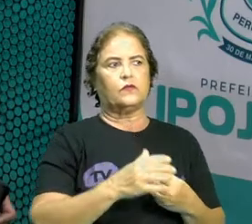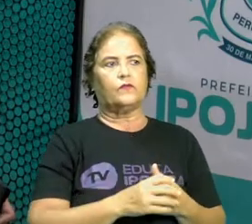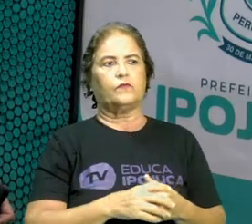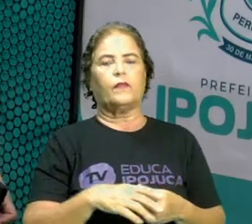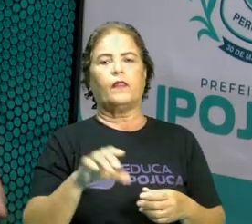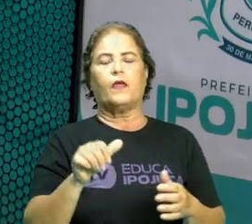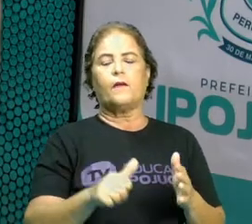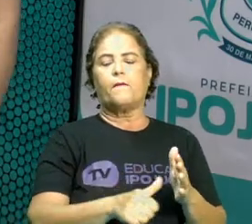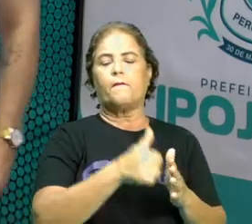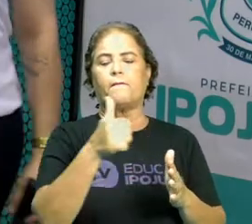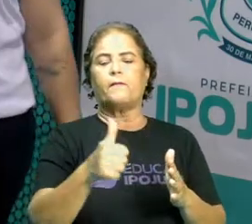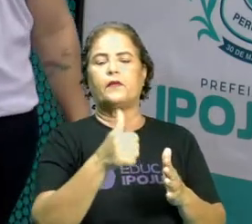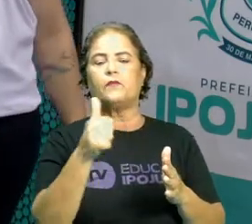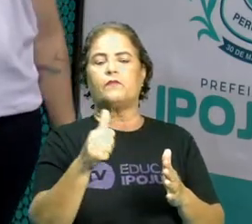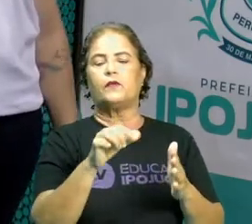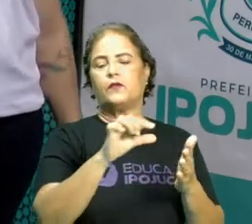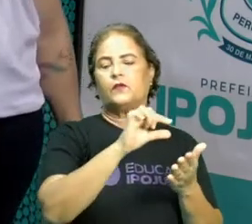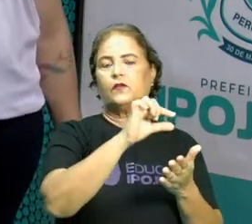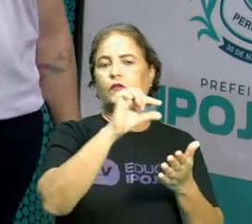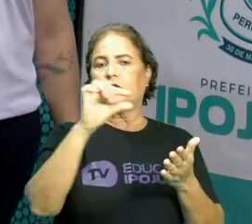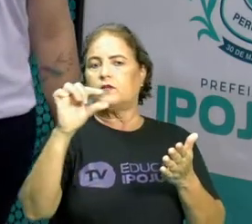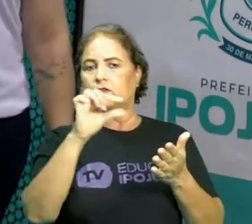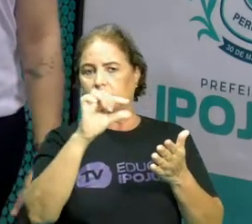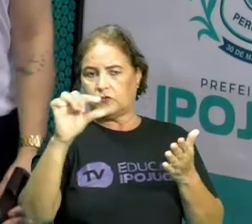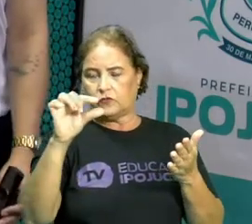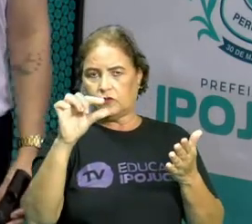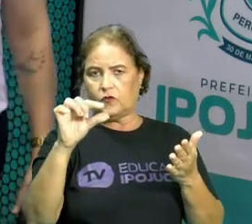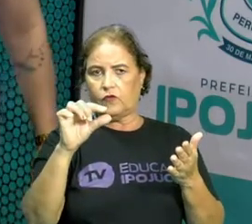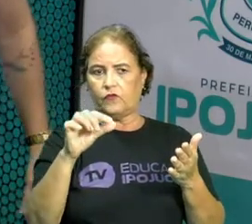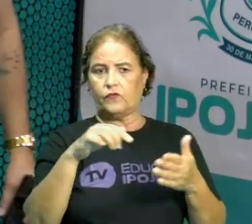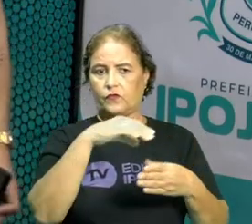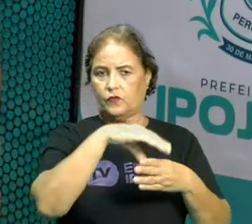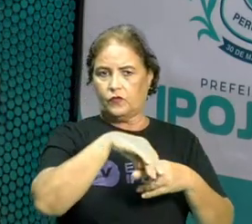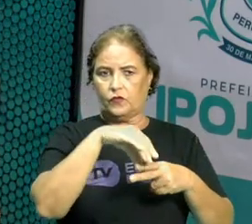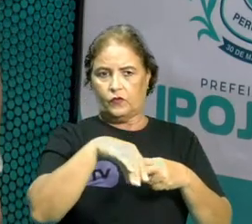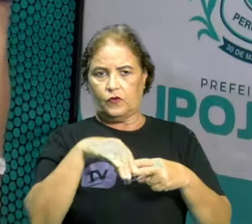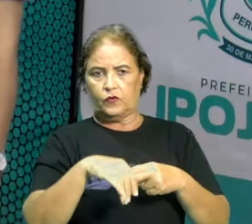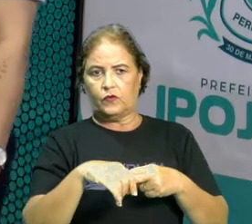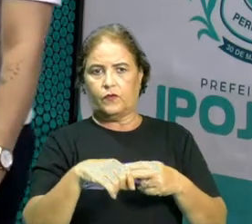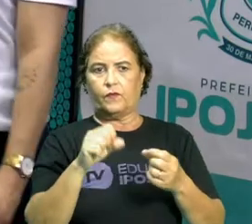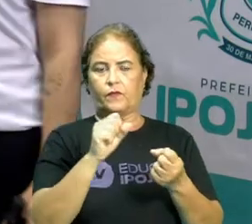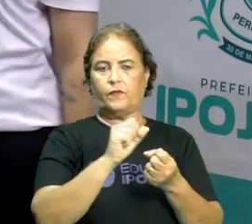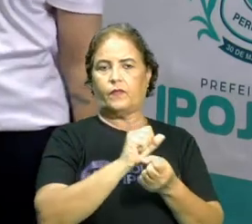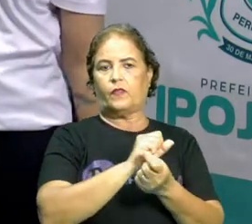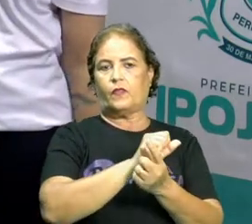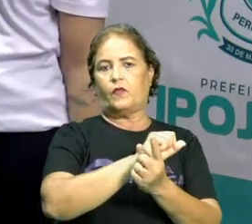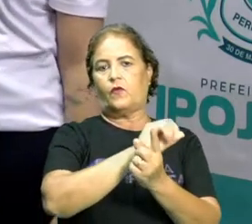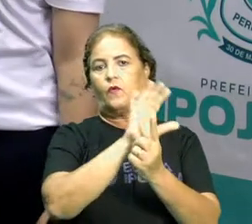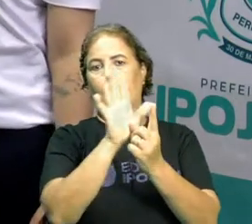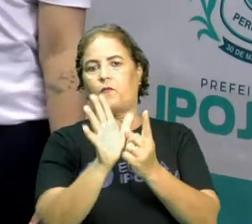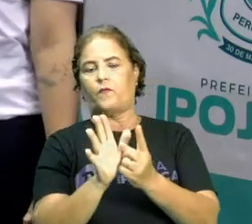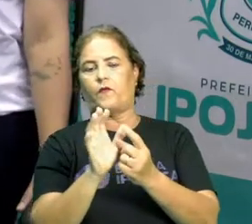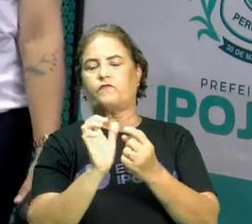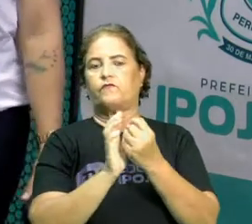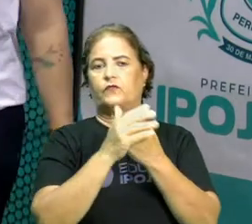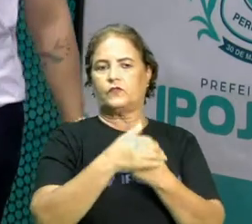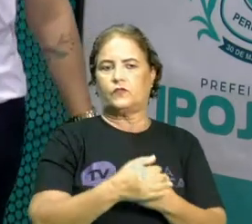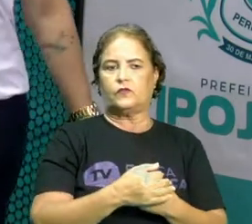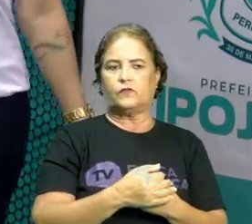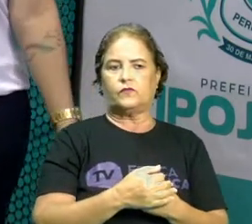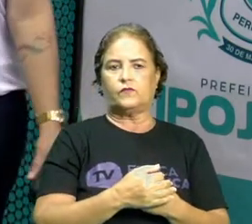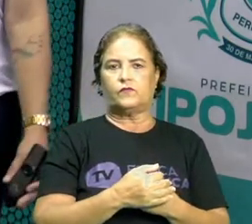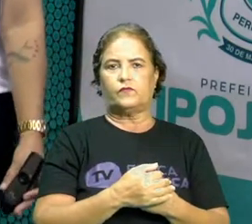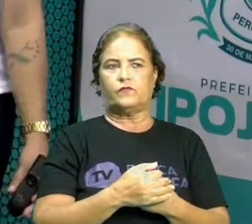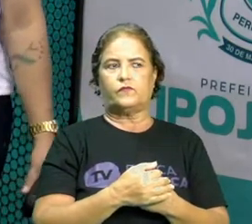estrofe da literatura de Cordel, do livreto, O Pavão Misterioso, que diz, Eu vou contar